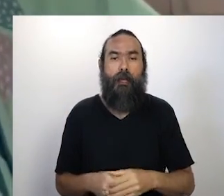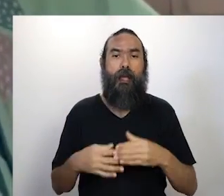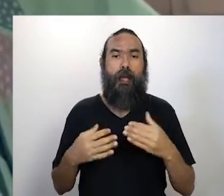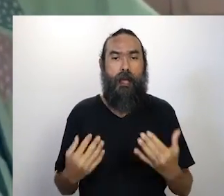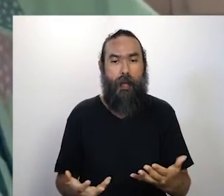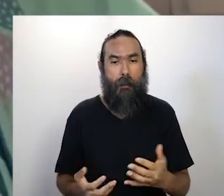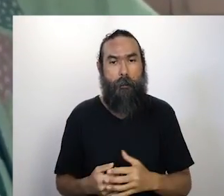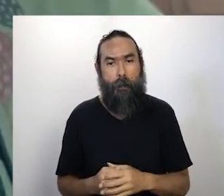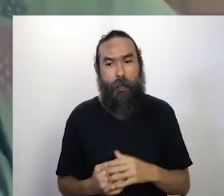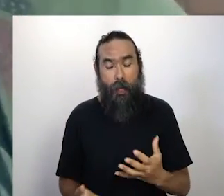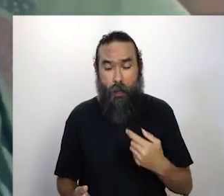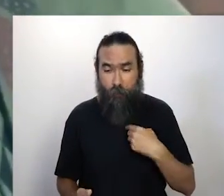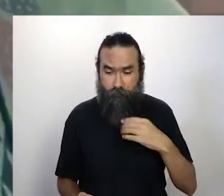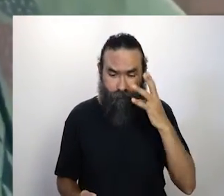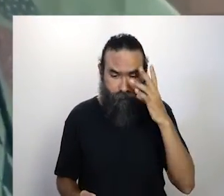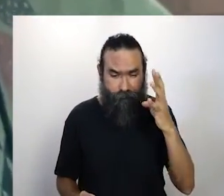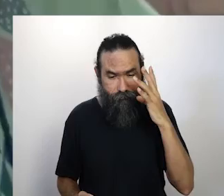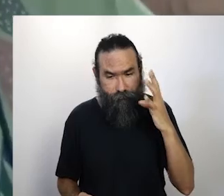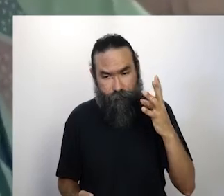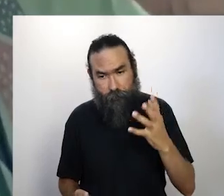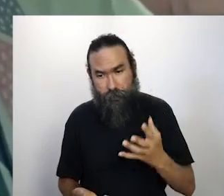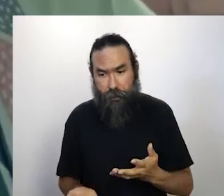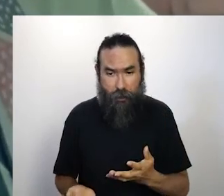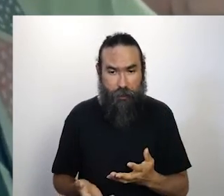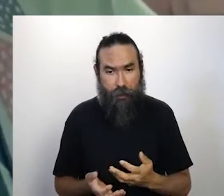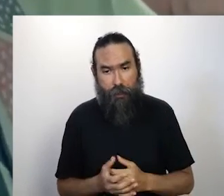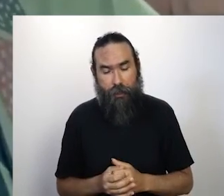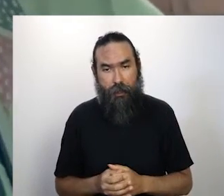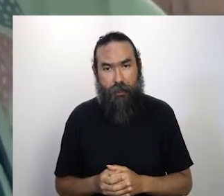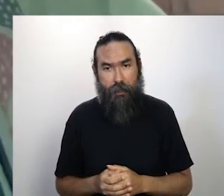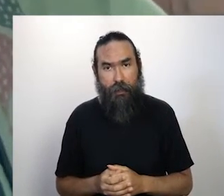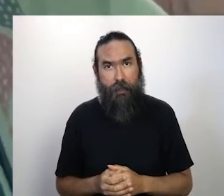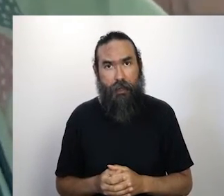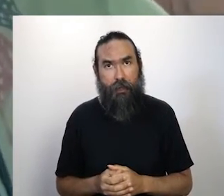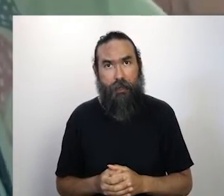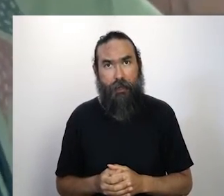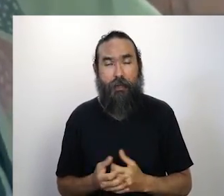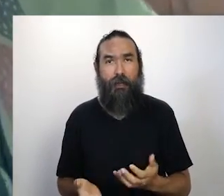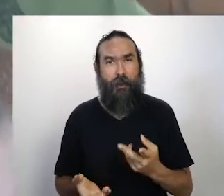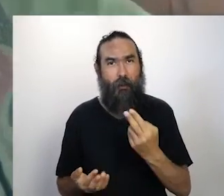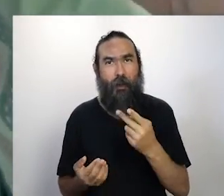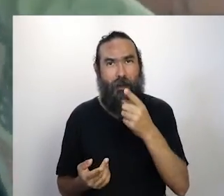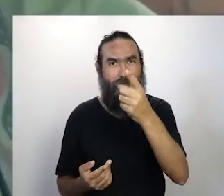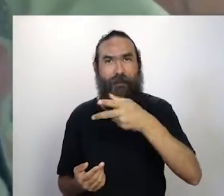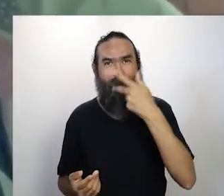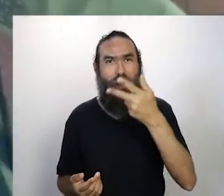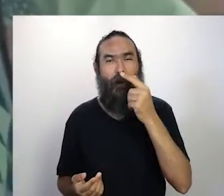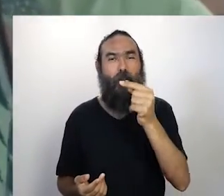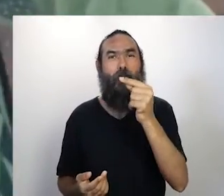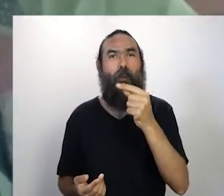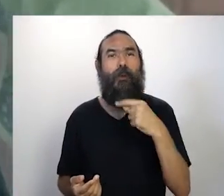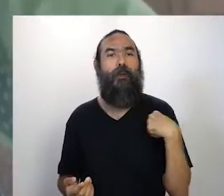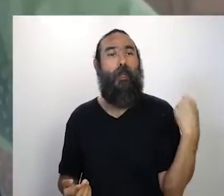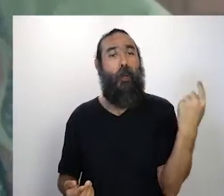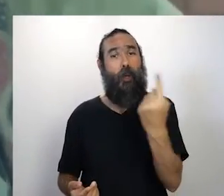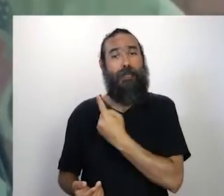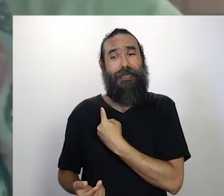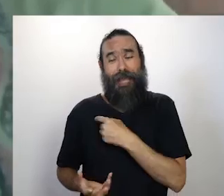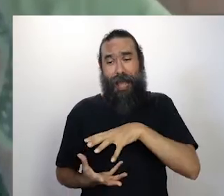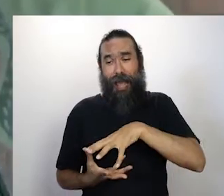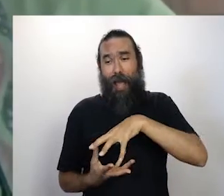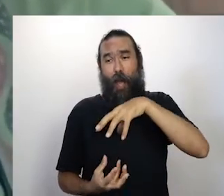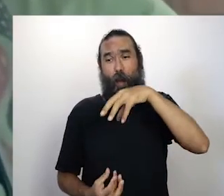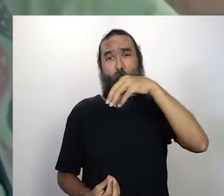E aí, o que me veio, né, como você falou, em relação à nossa alma, né? Que a gente